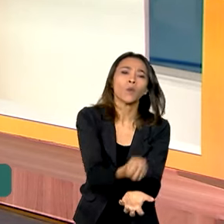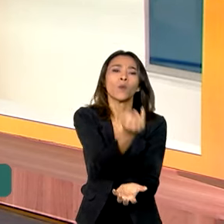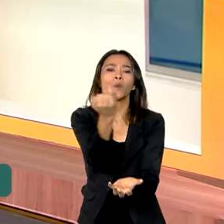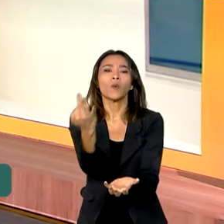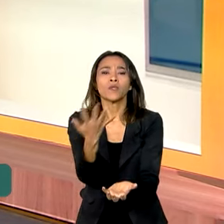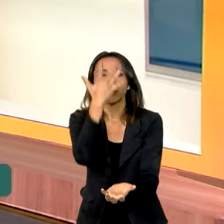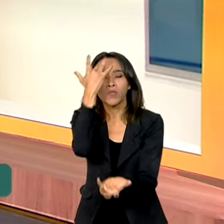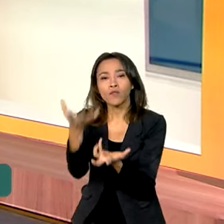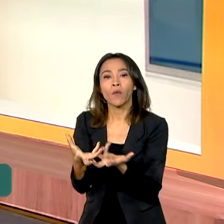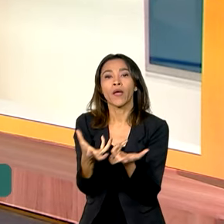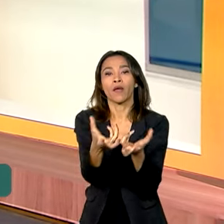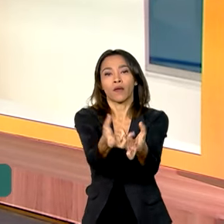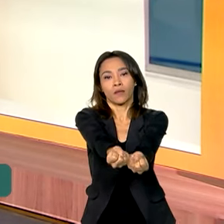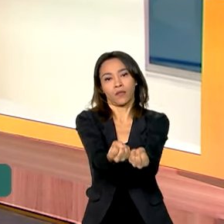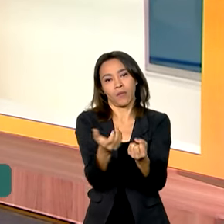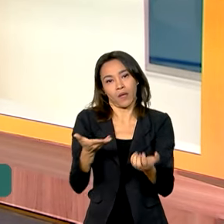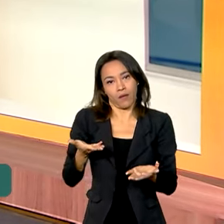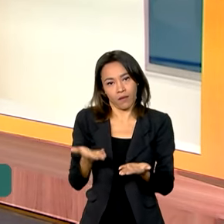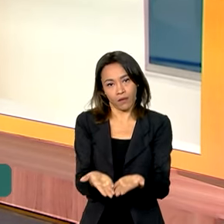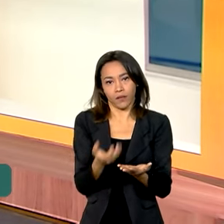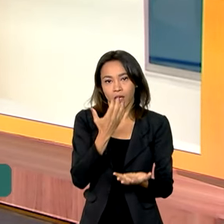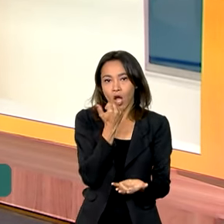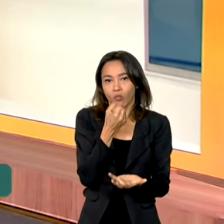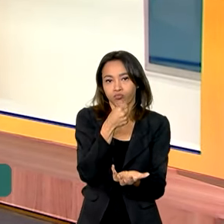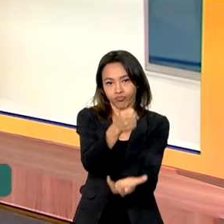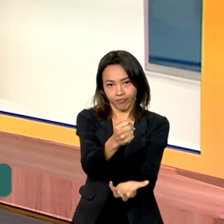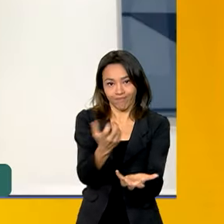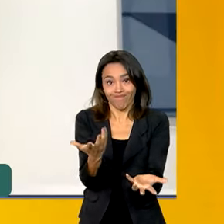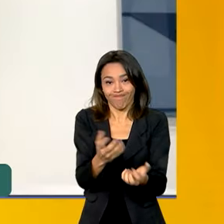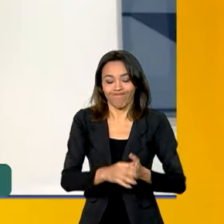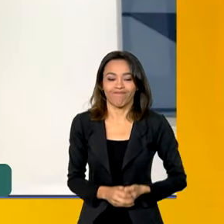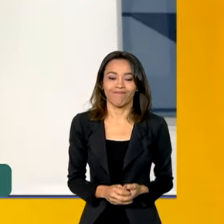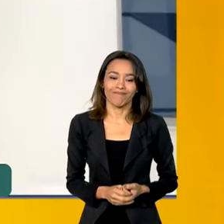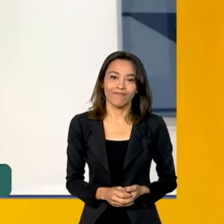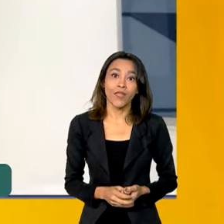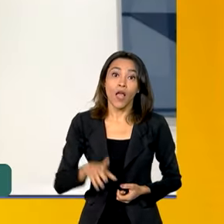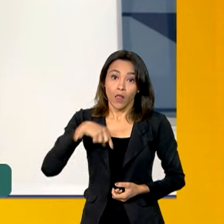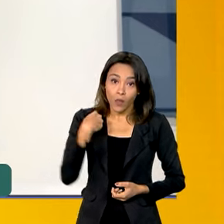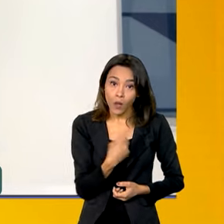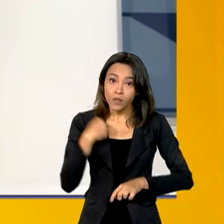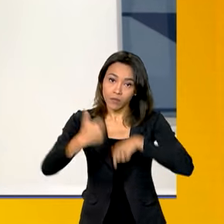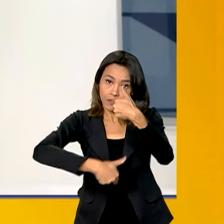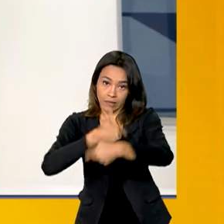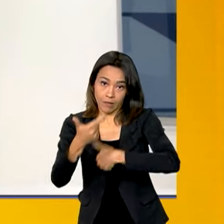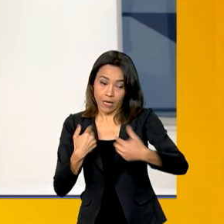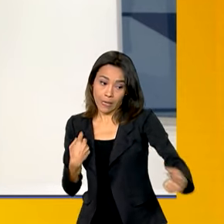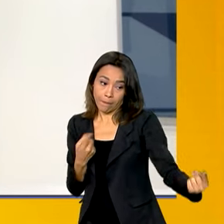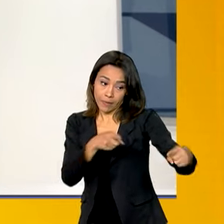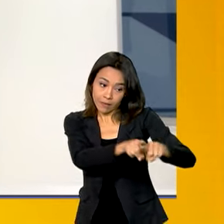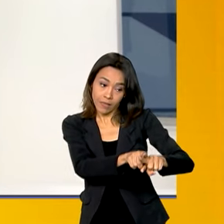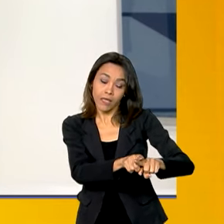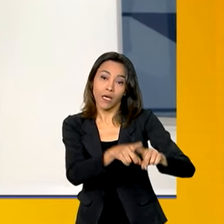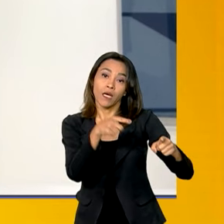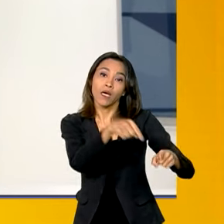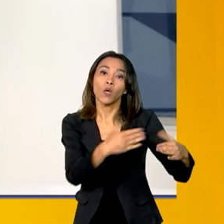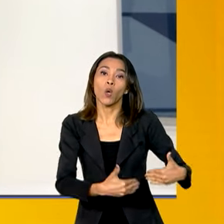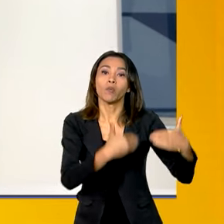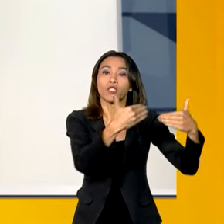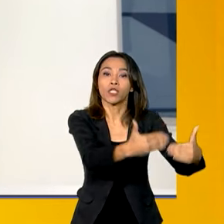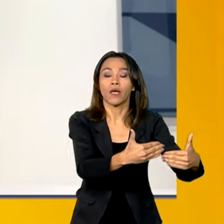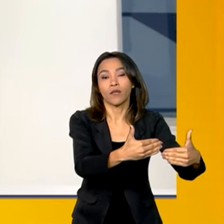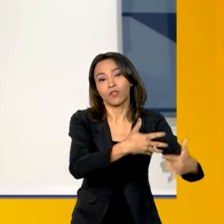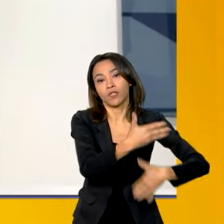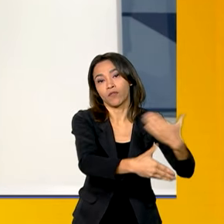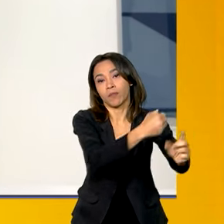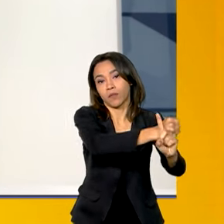atendidas com essa doação? Bom, nós estamos nessa ação trabalhando em parceria com o MDS, Ministério do Desenvolvimento